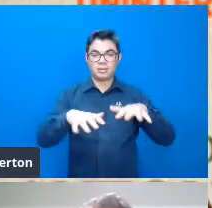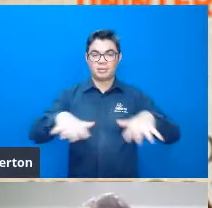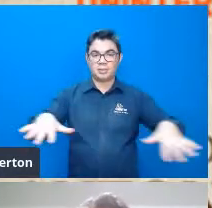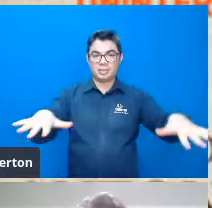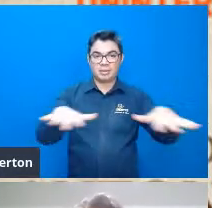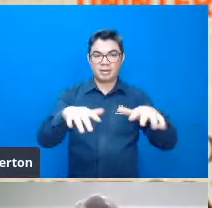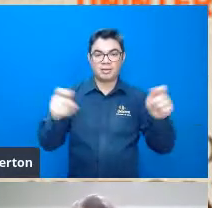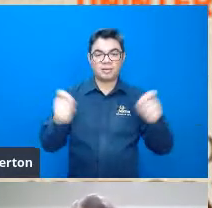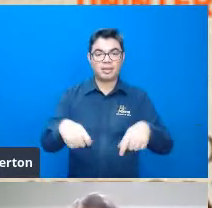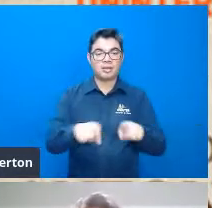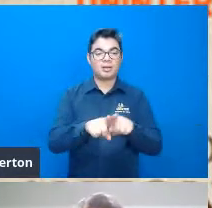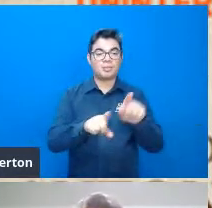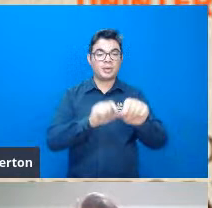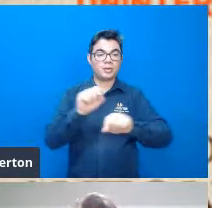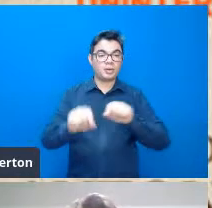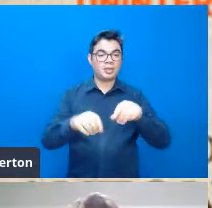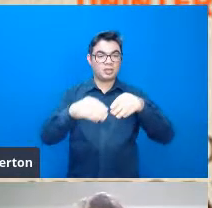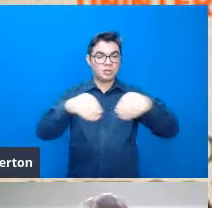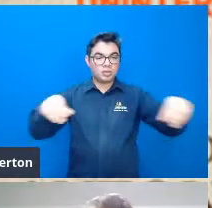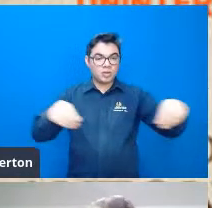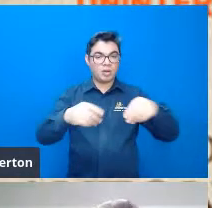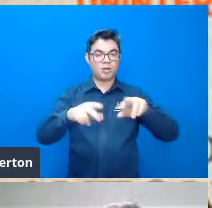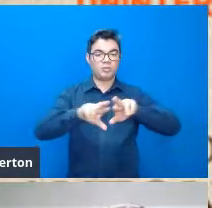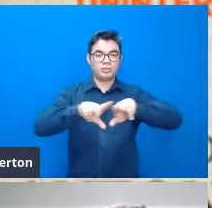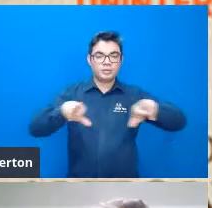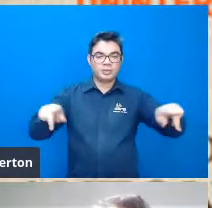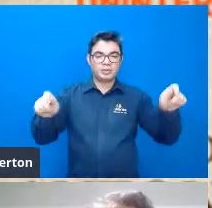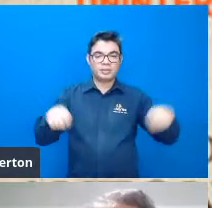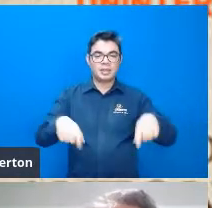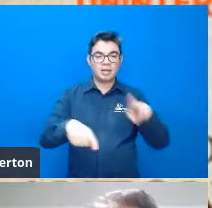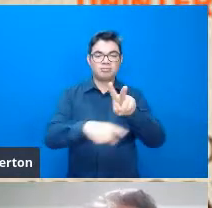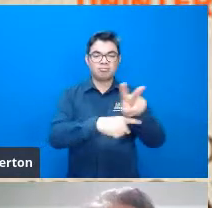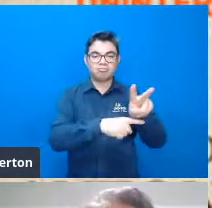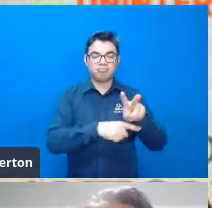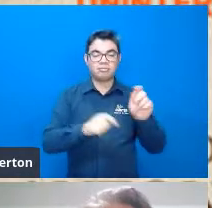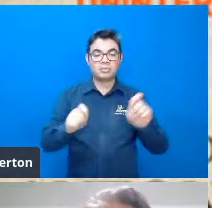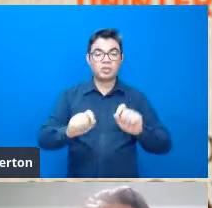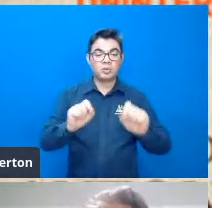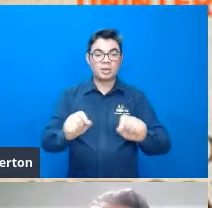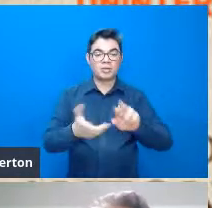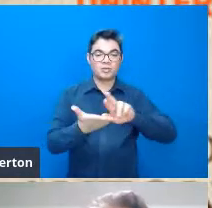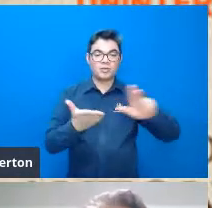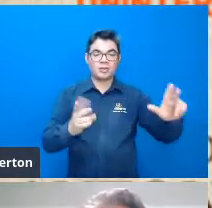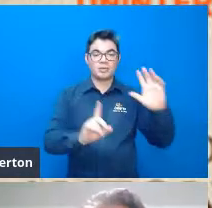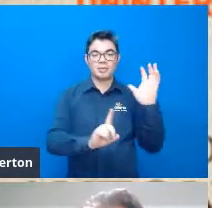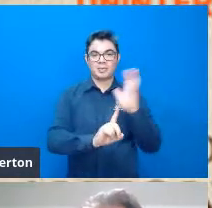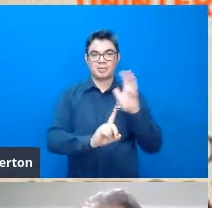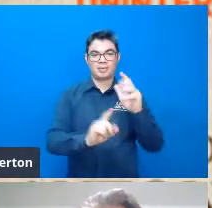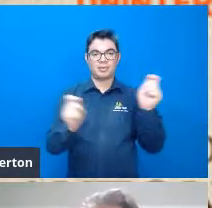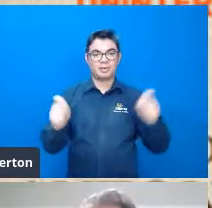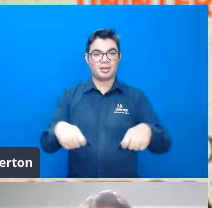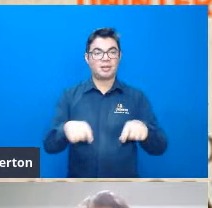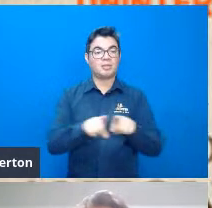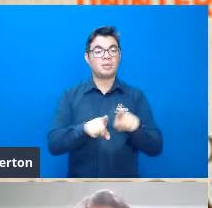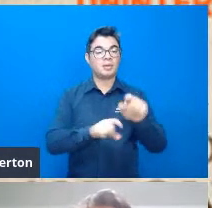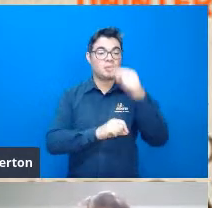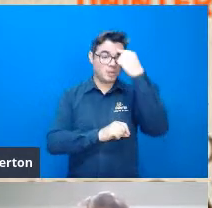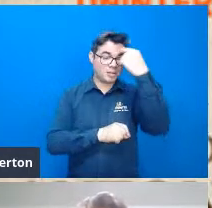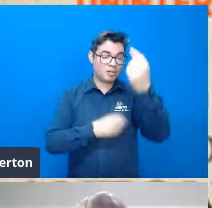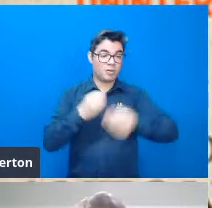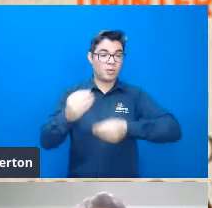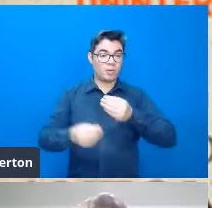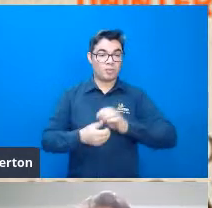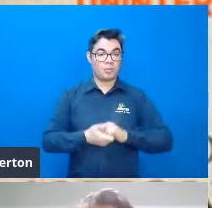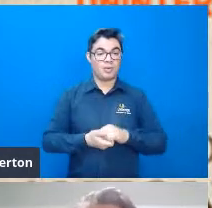terra ocupação do solo em diferentes categorias e seus impactos na biodiversidade então ele já estava pensando nisso